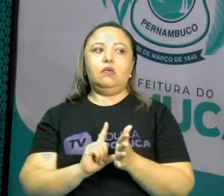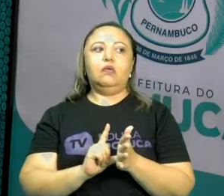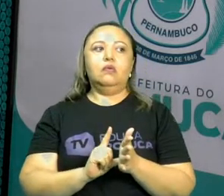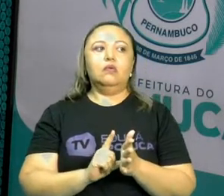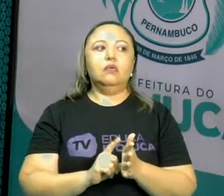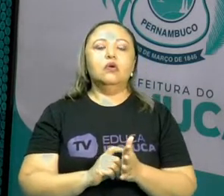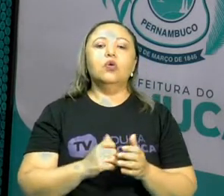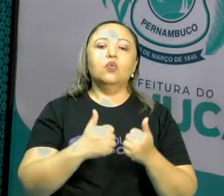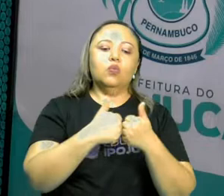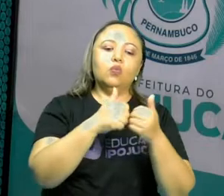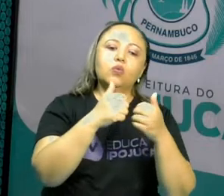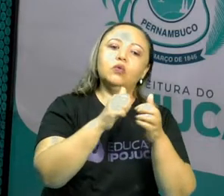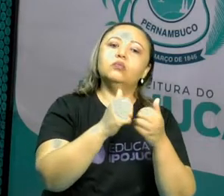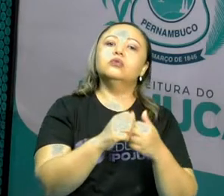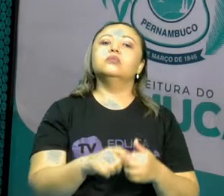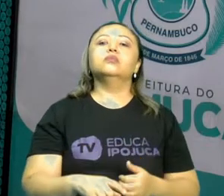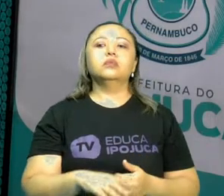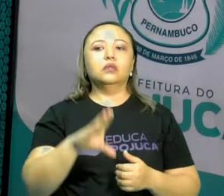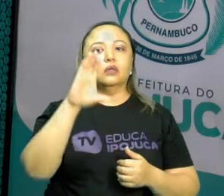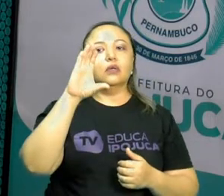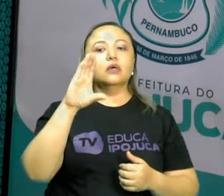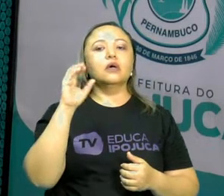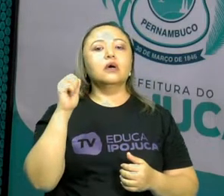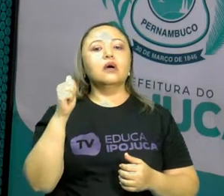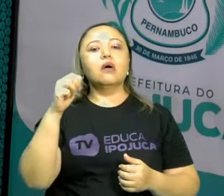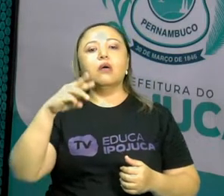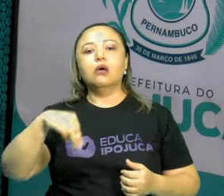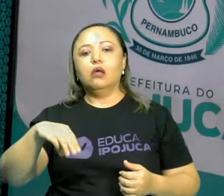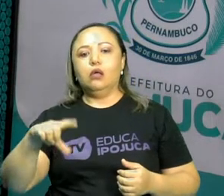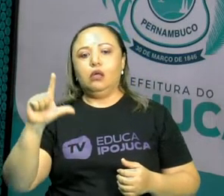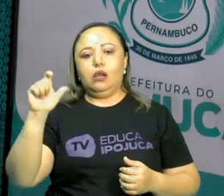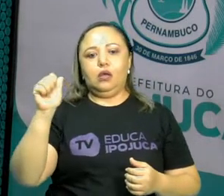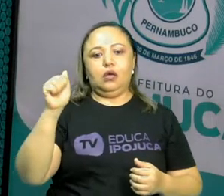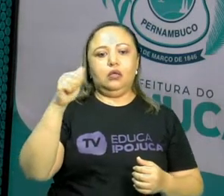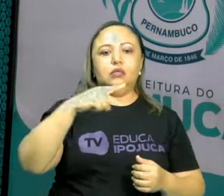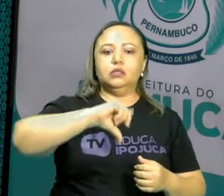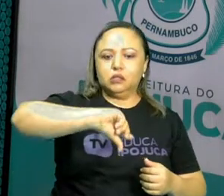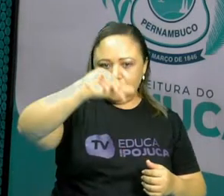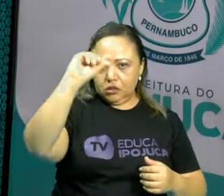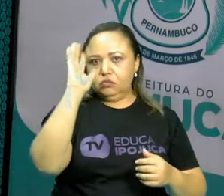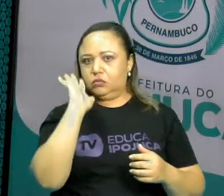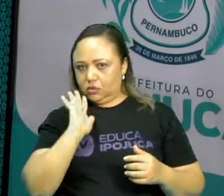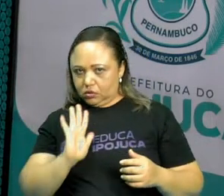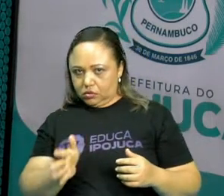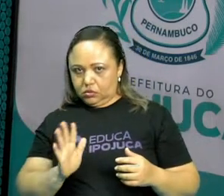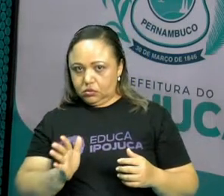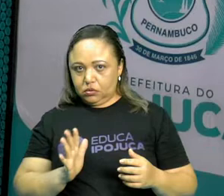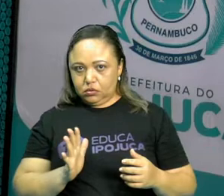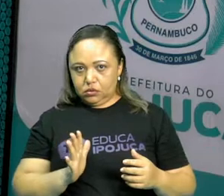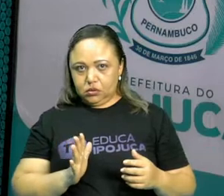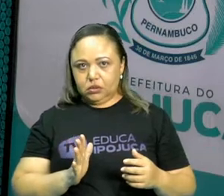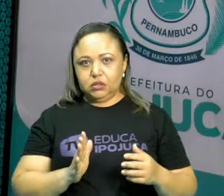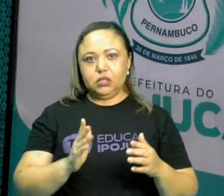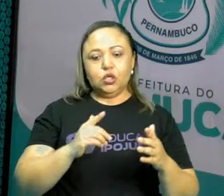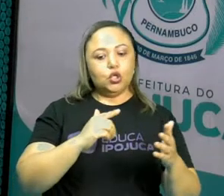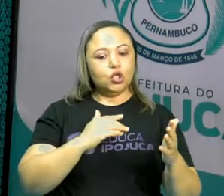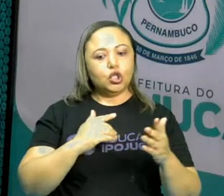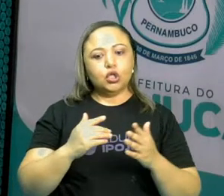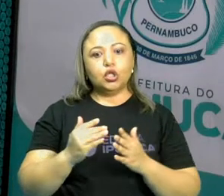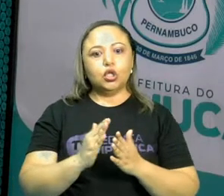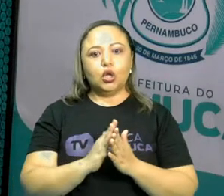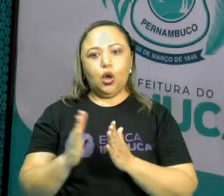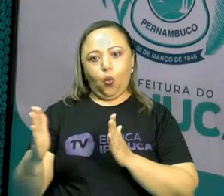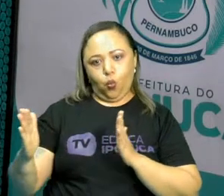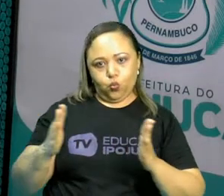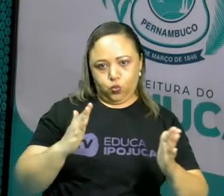um ônibus para Camela já saiu. Pois é. No minuto 25. Lembre que o intervalo dos ônibus para